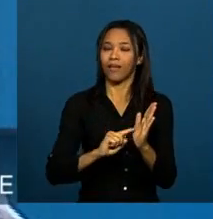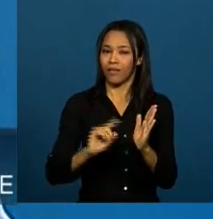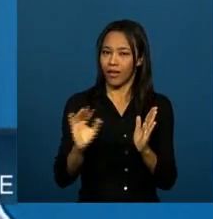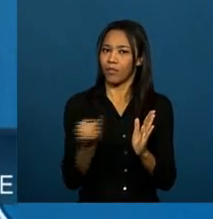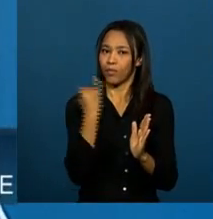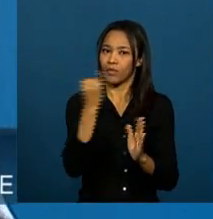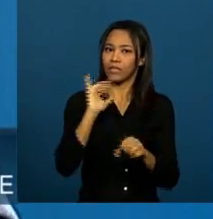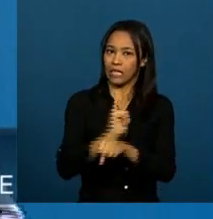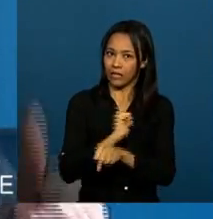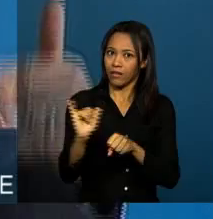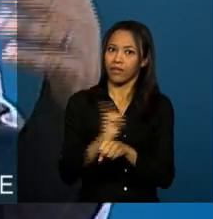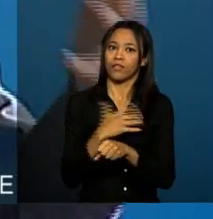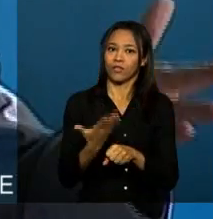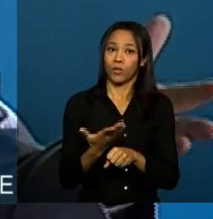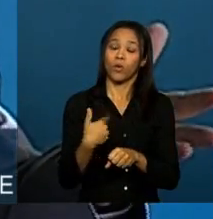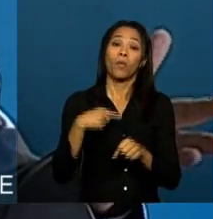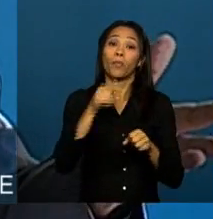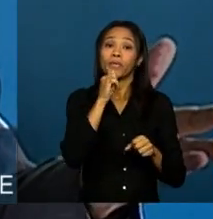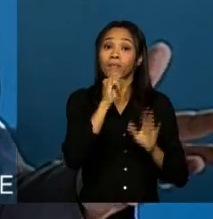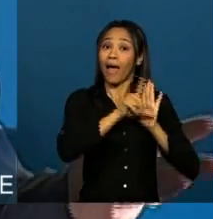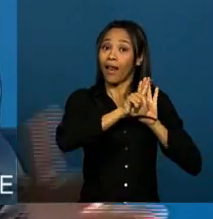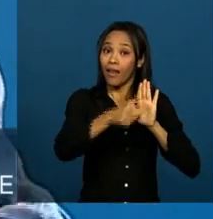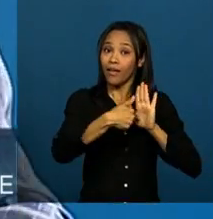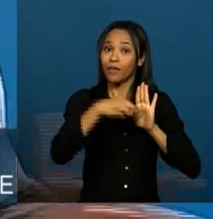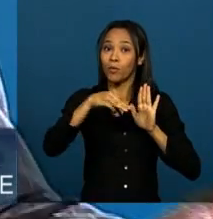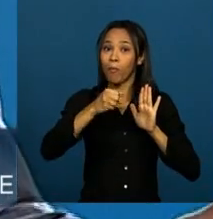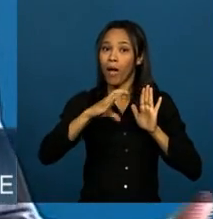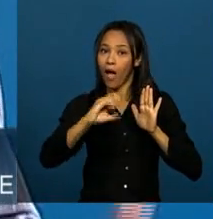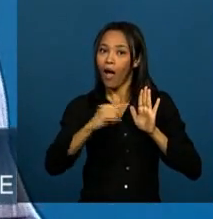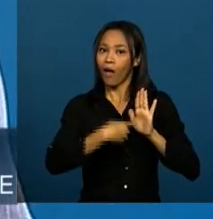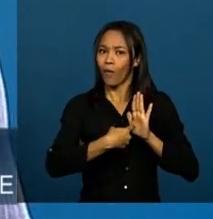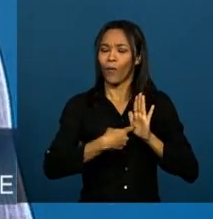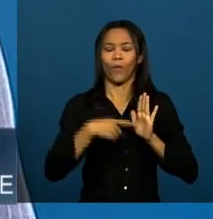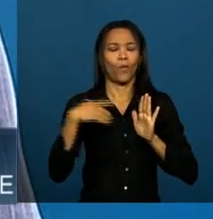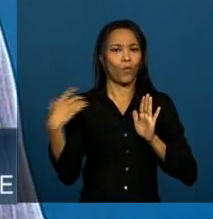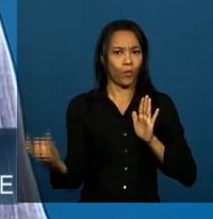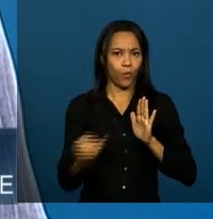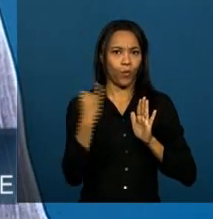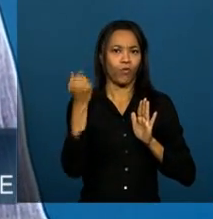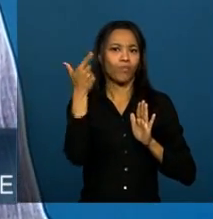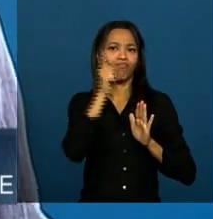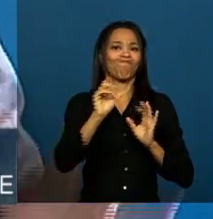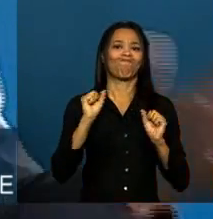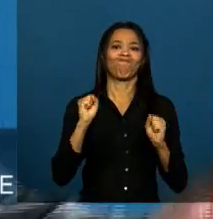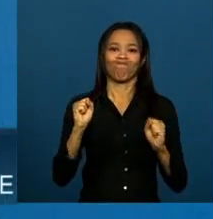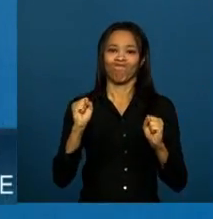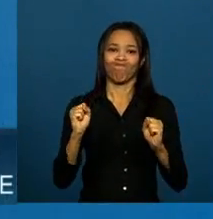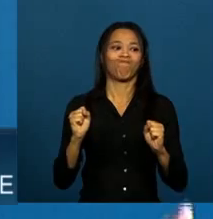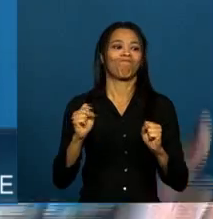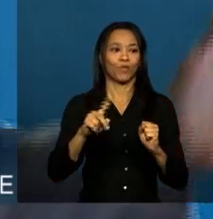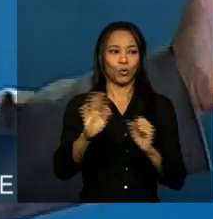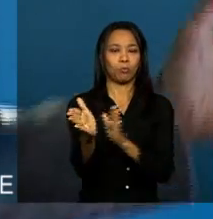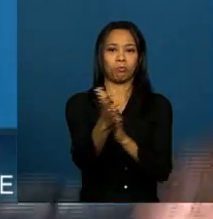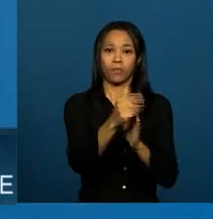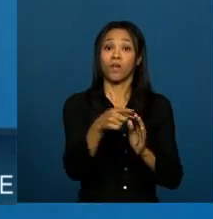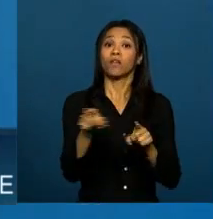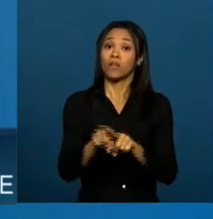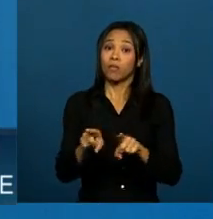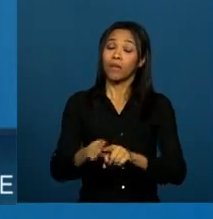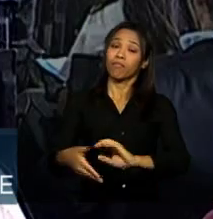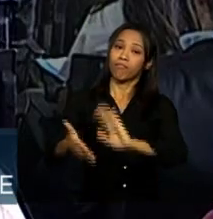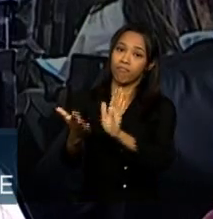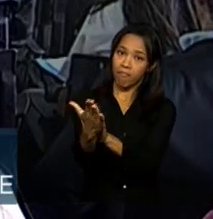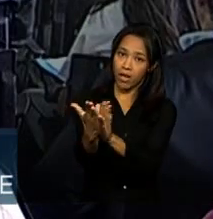do Marco Civil, nós já tivemos uma vitória importante reconhecida por todos e eu quero parabenizar o parlamento também,